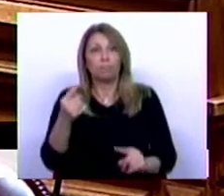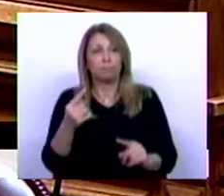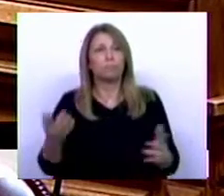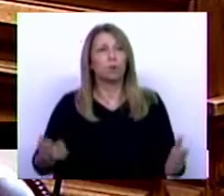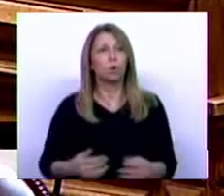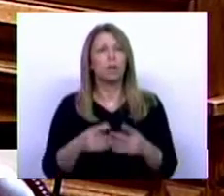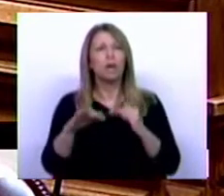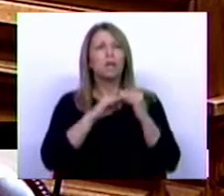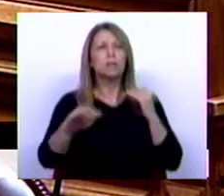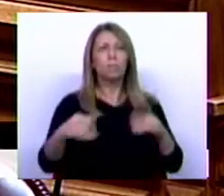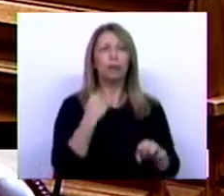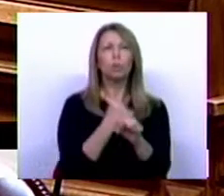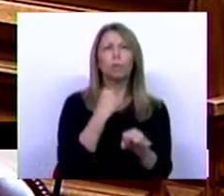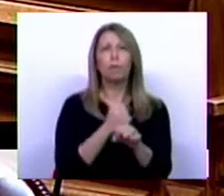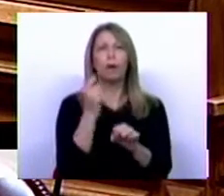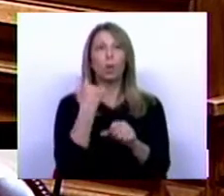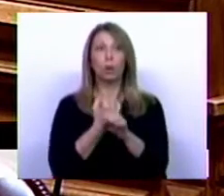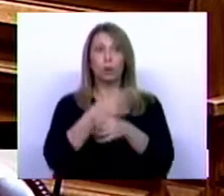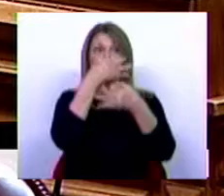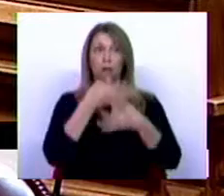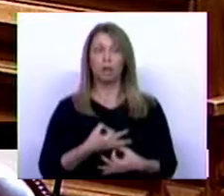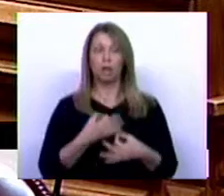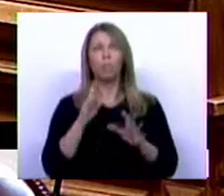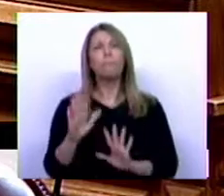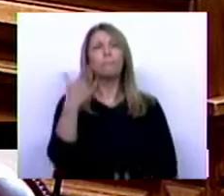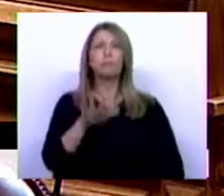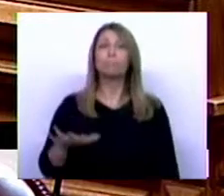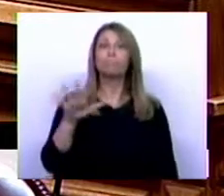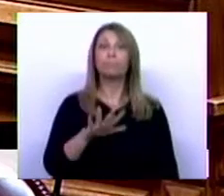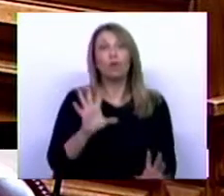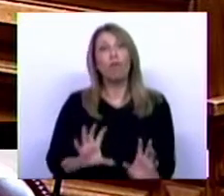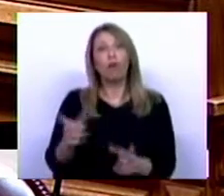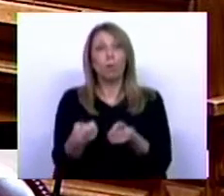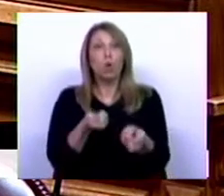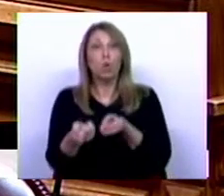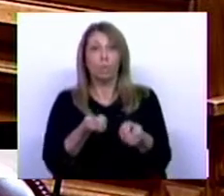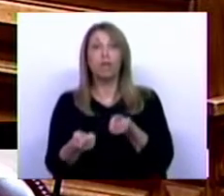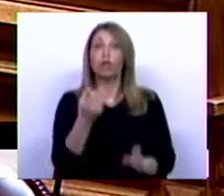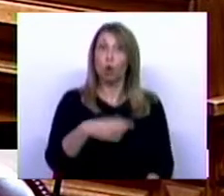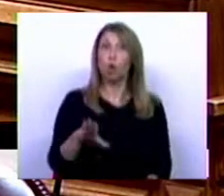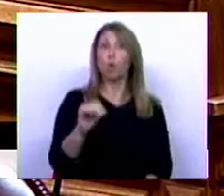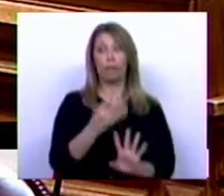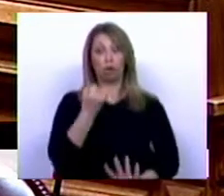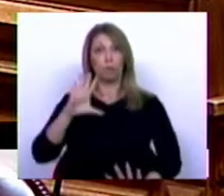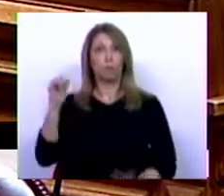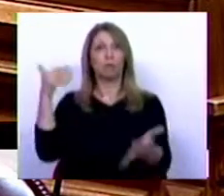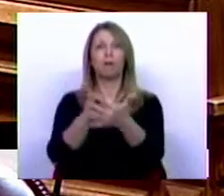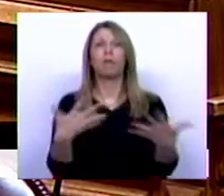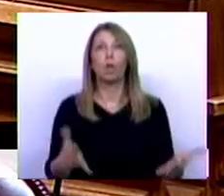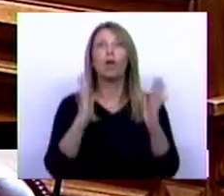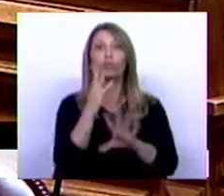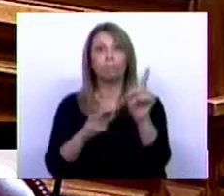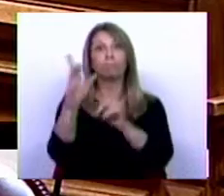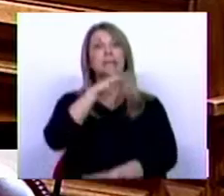e o trabalho digno têm sido uma das principais dimensões da governação do Partido Socialista de 2015. Nós já conseguimos, com o aumento do salário mínimo,